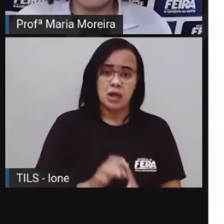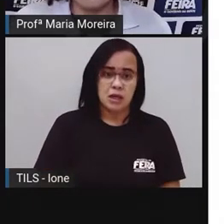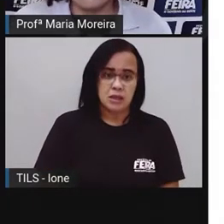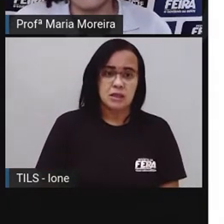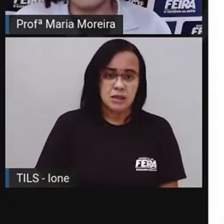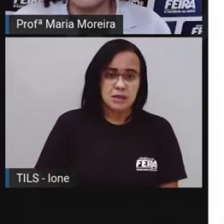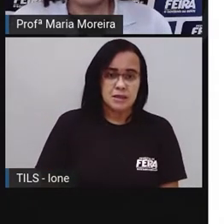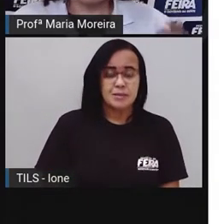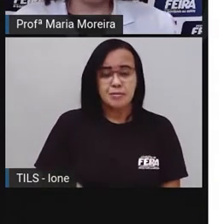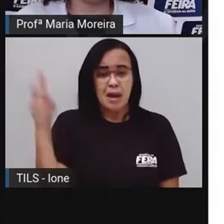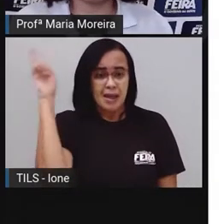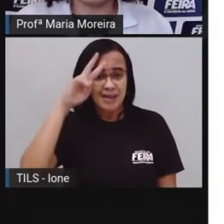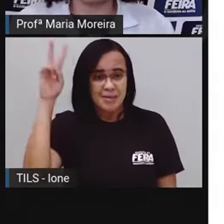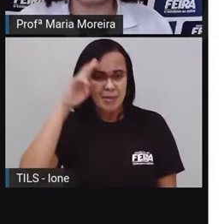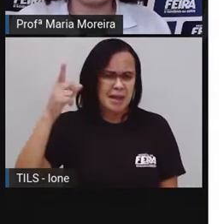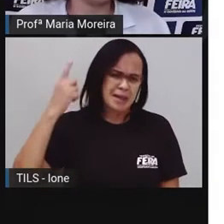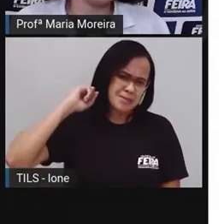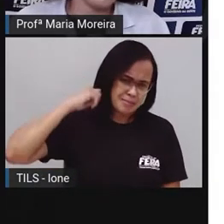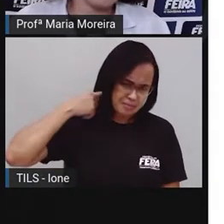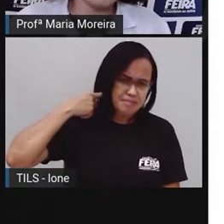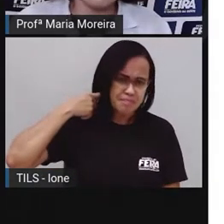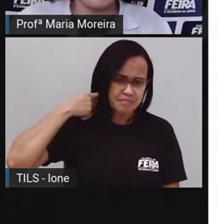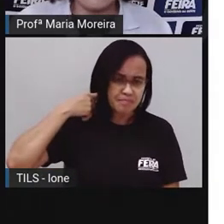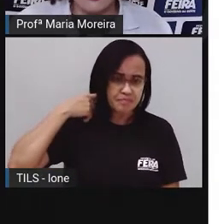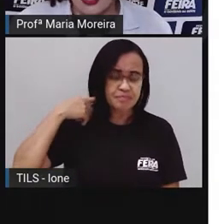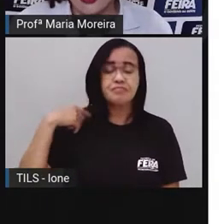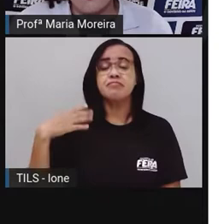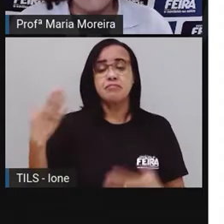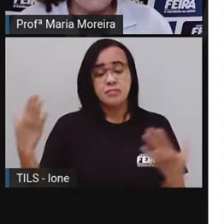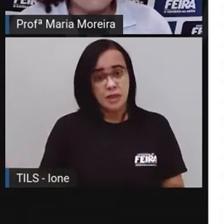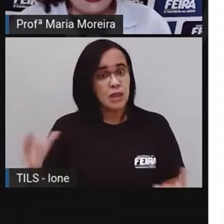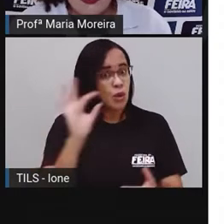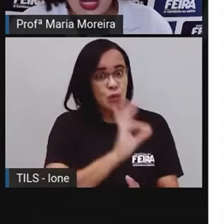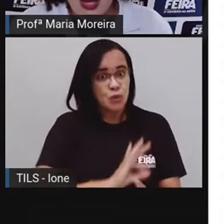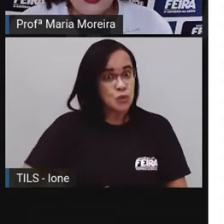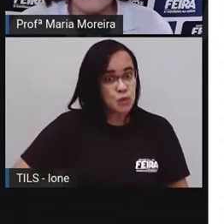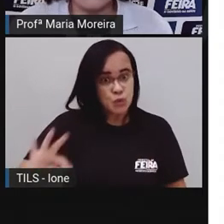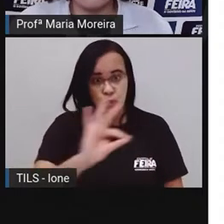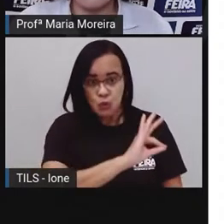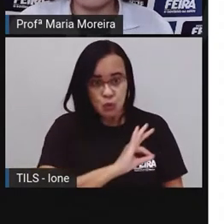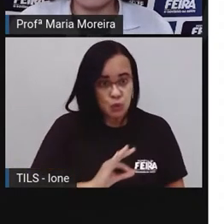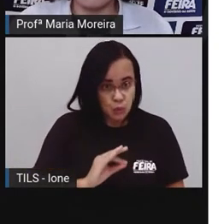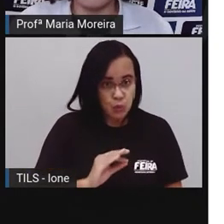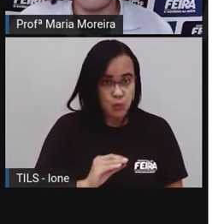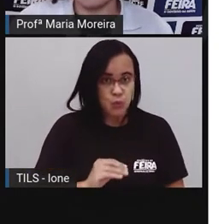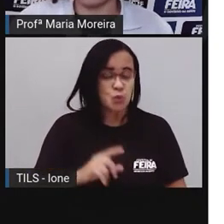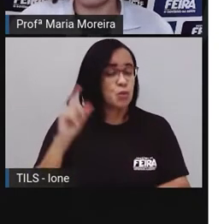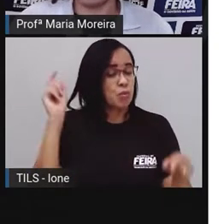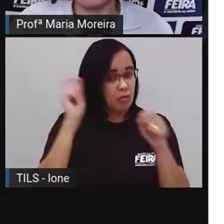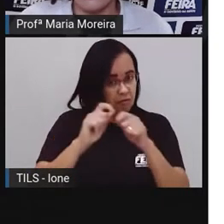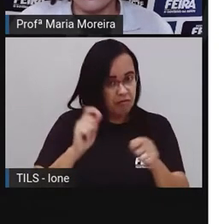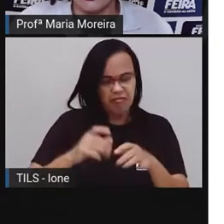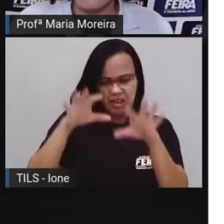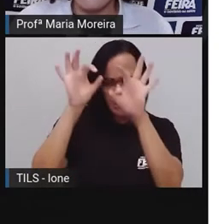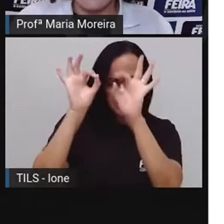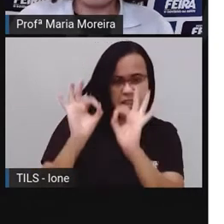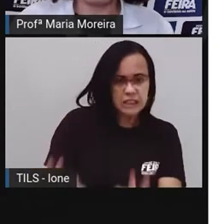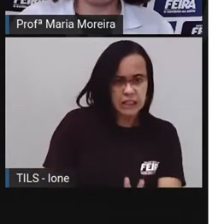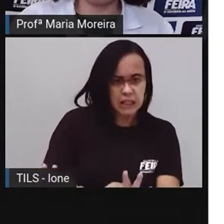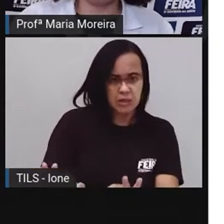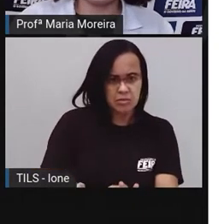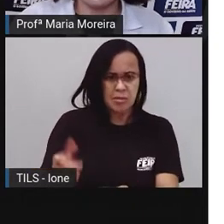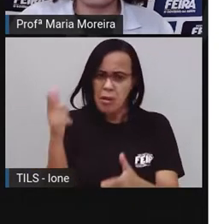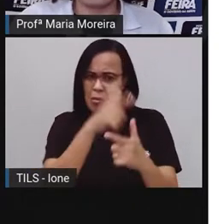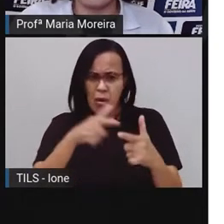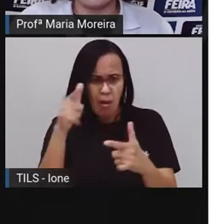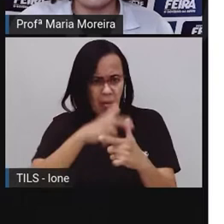poluição. Tudo que é feito na medida certa não causa prejuízos ambientais, ou seja, a